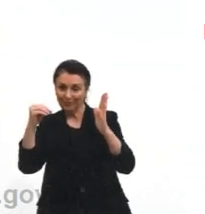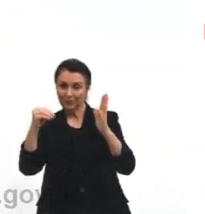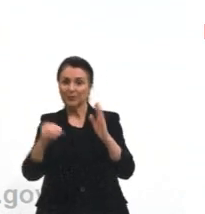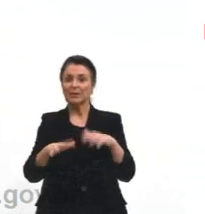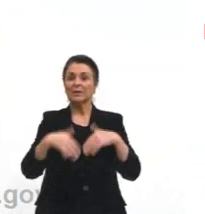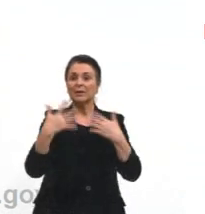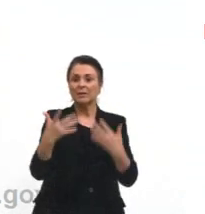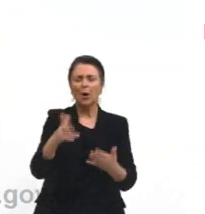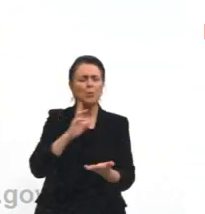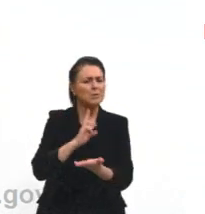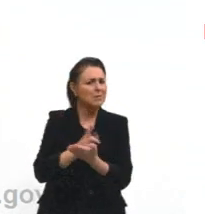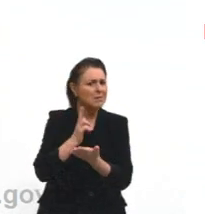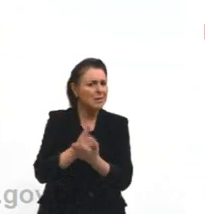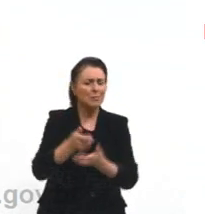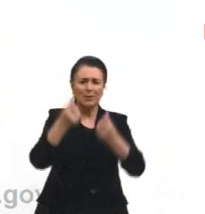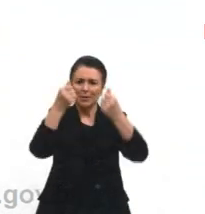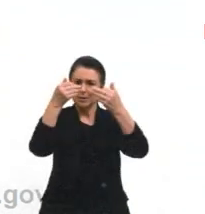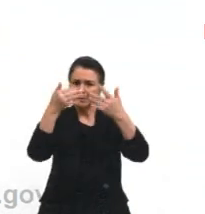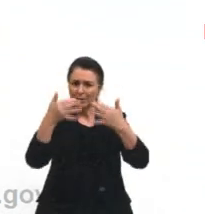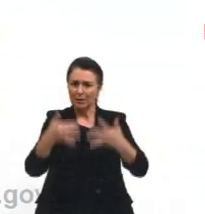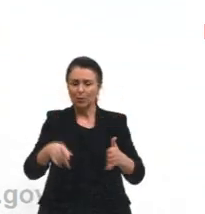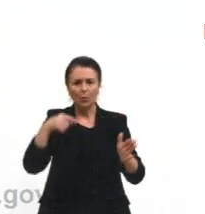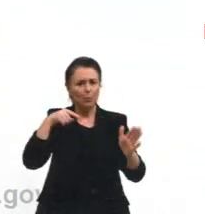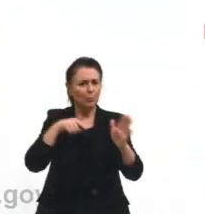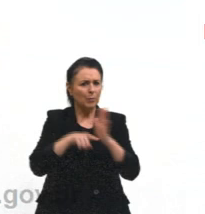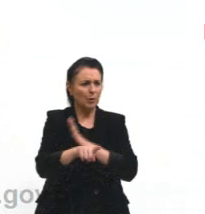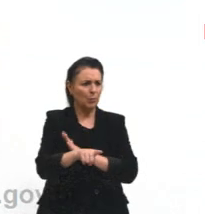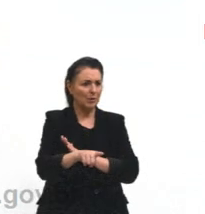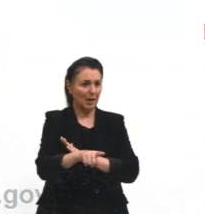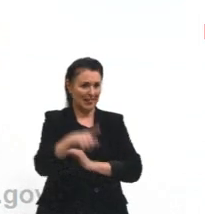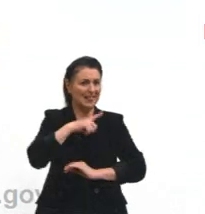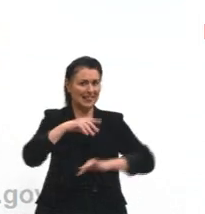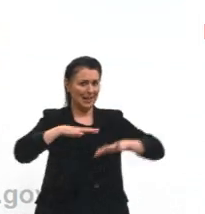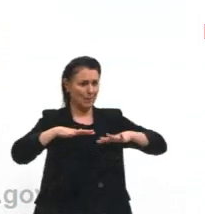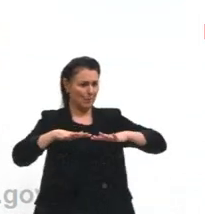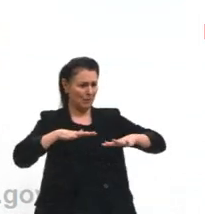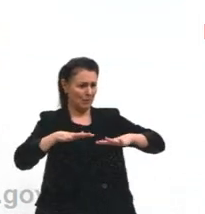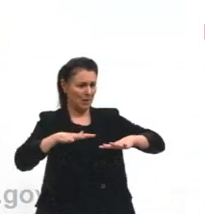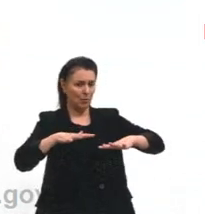gente sempre vai estar falando, perguntando se algo está em movimento